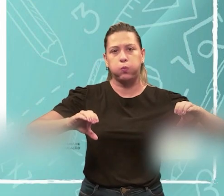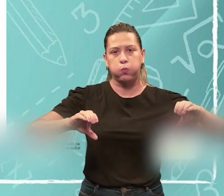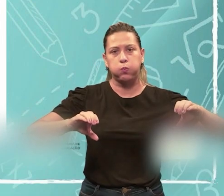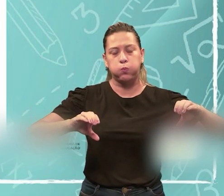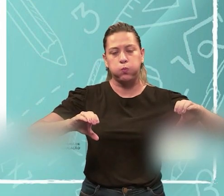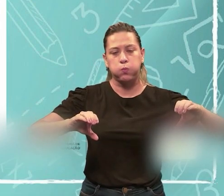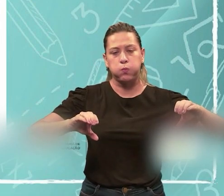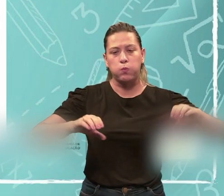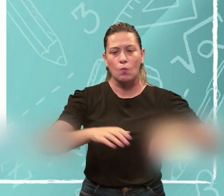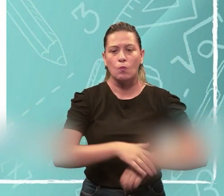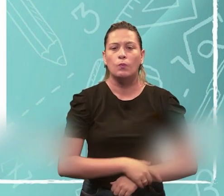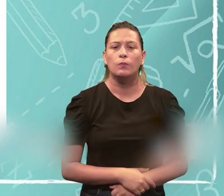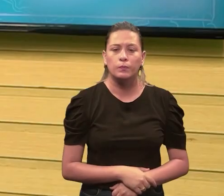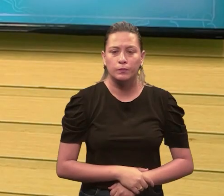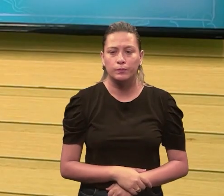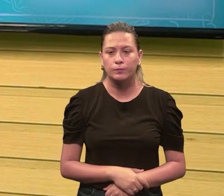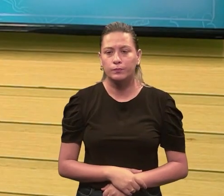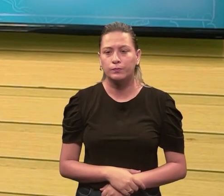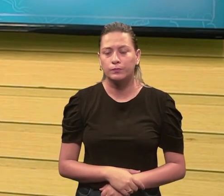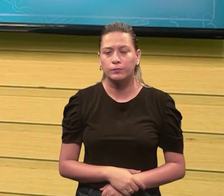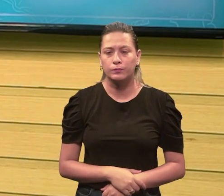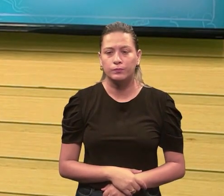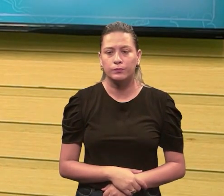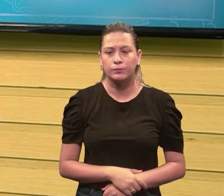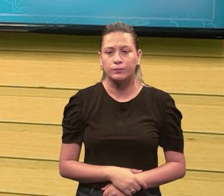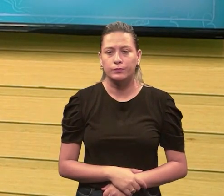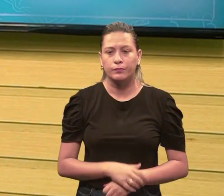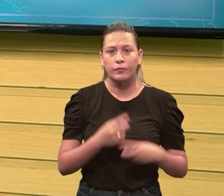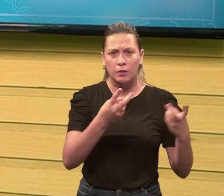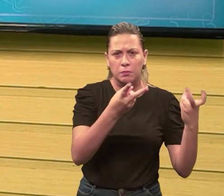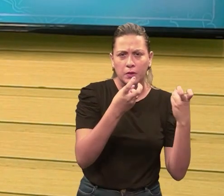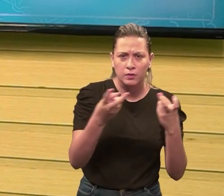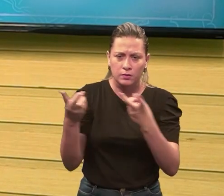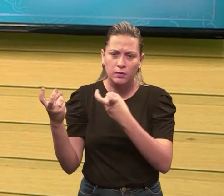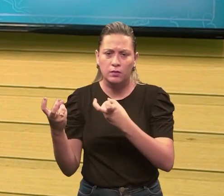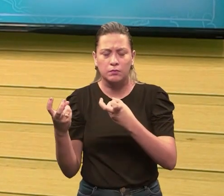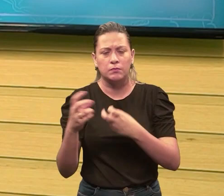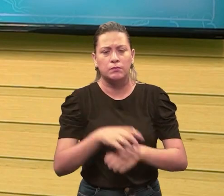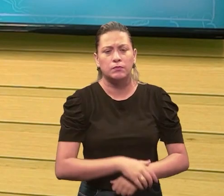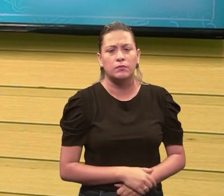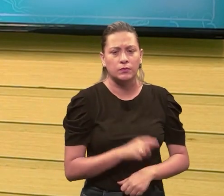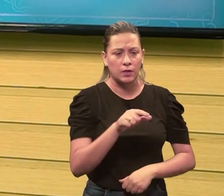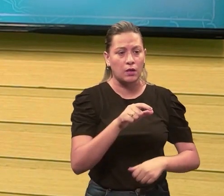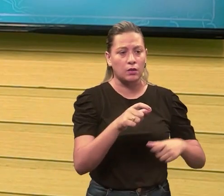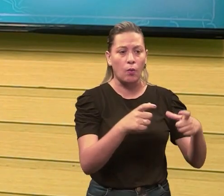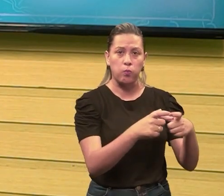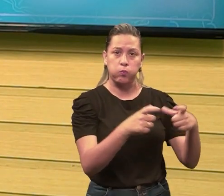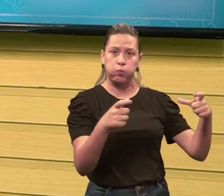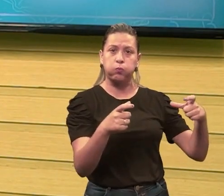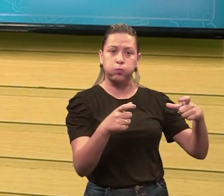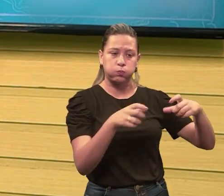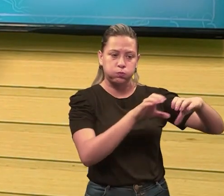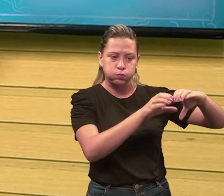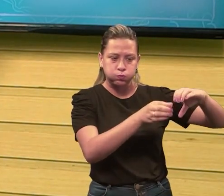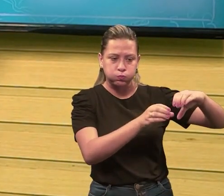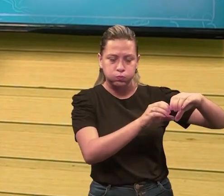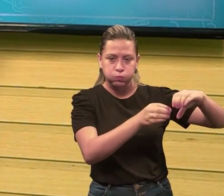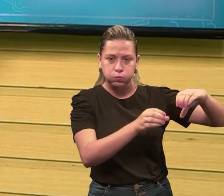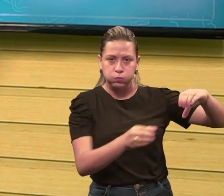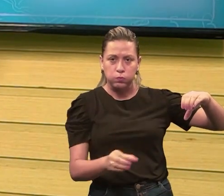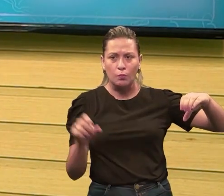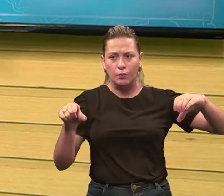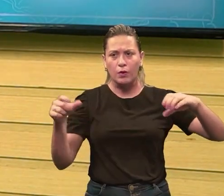se ele for maior, né, como nesse caso, vocês podem visualizar que aqui é, é, é mais largo do que